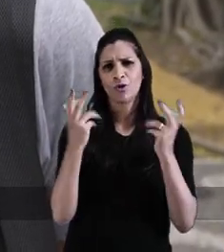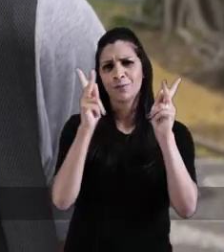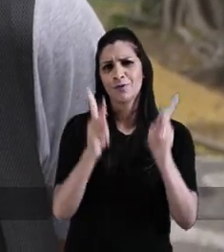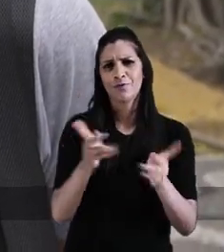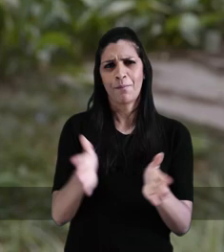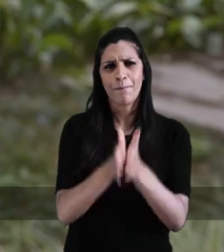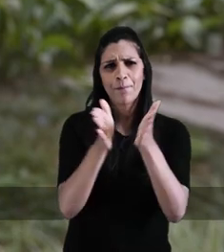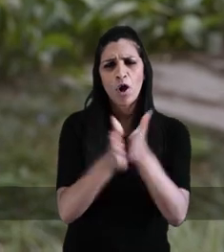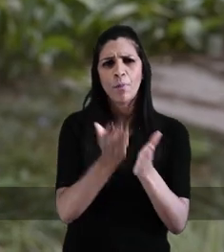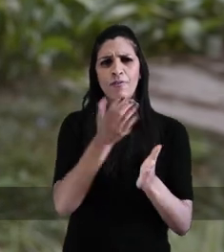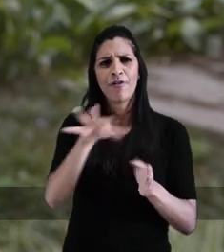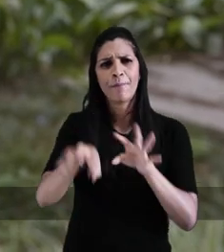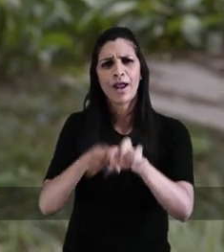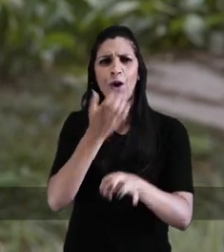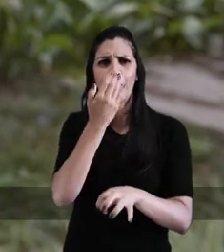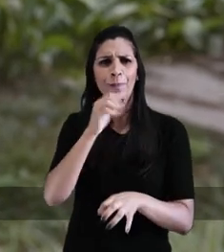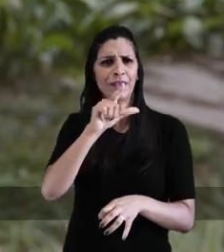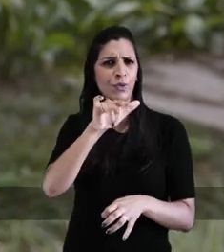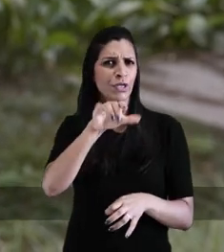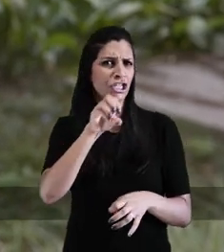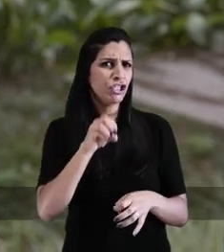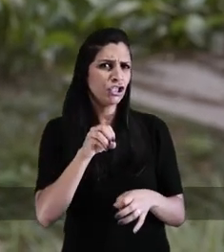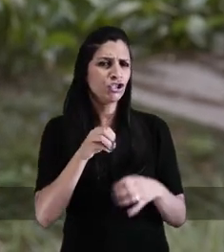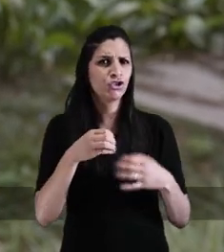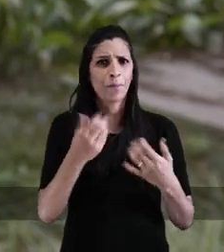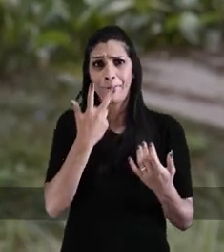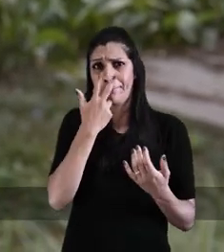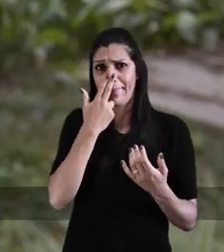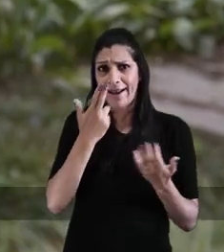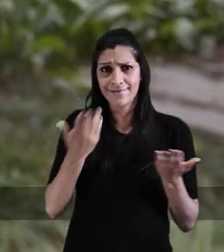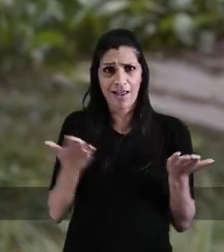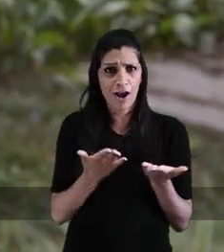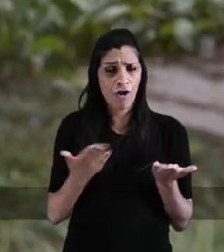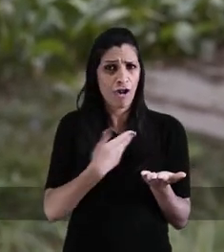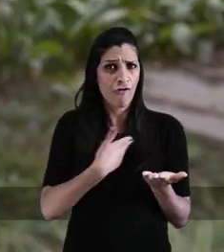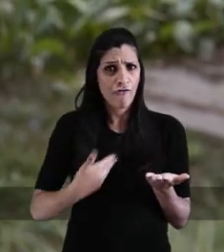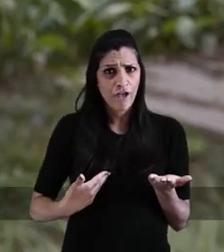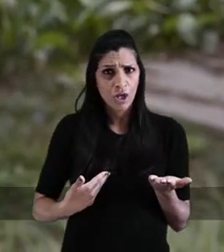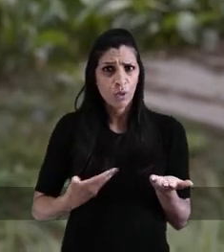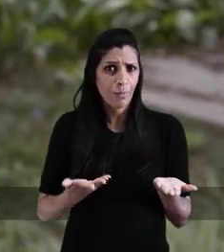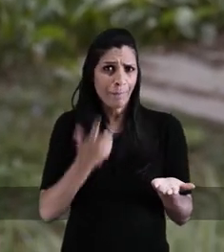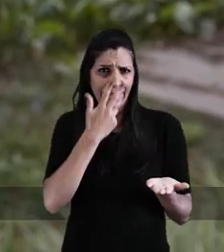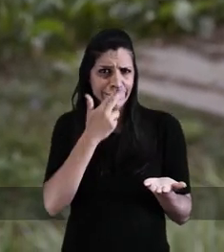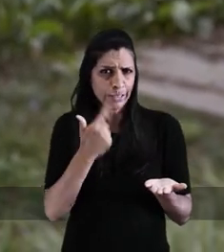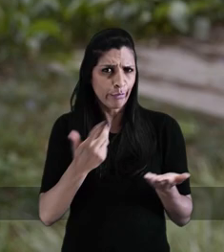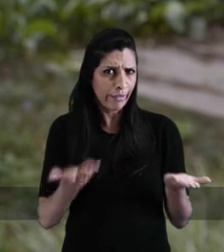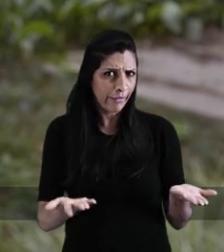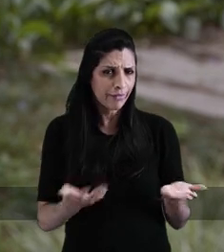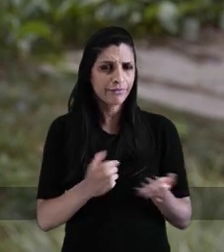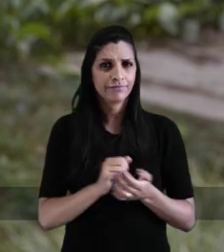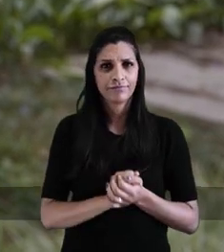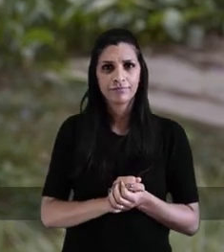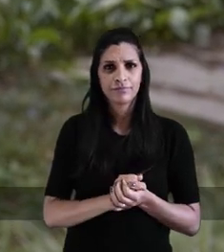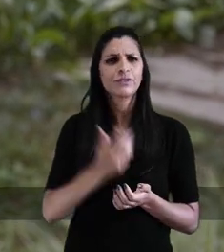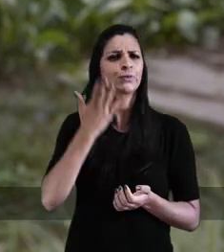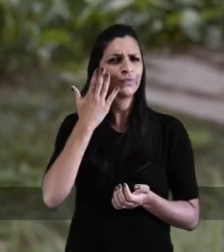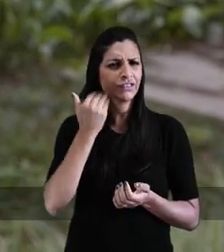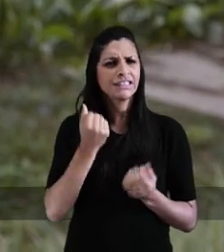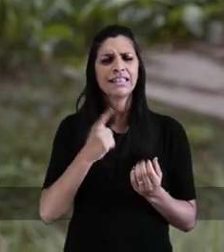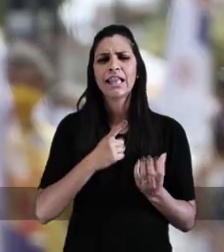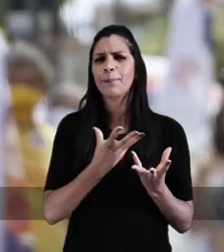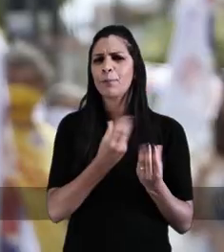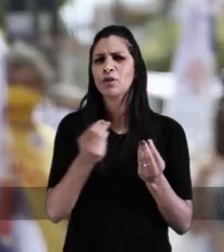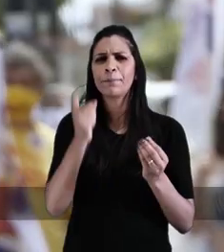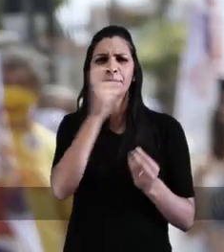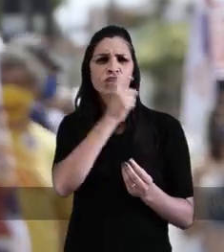na Venezuela. Que todo mundo vai ficar pobre, que vão catar a comida no lixo. Como se isso já não acontecesse com essa governo atual em